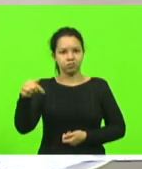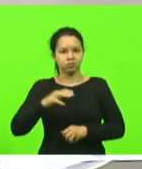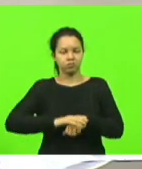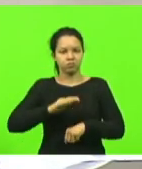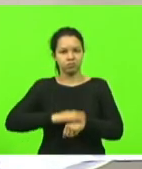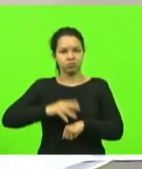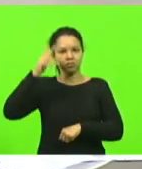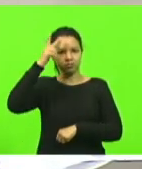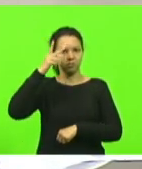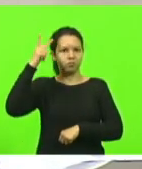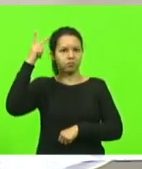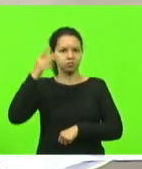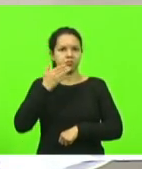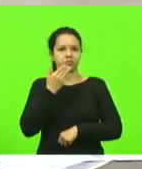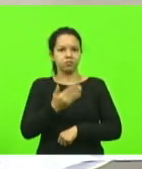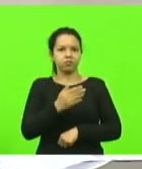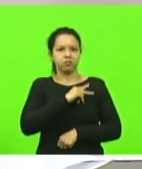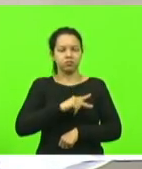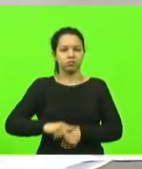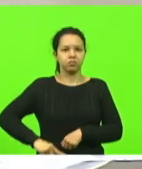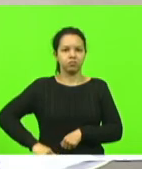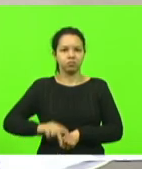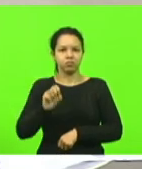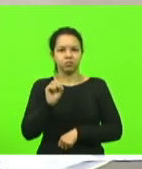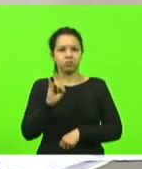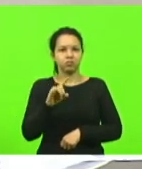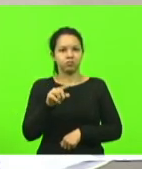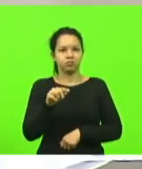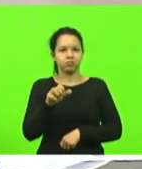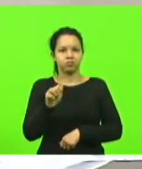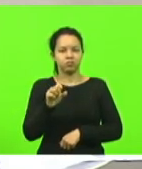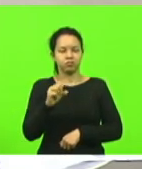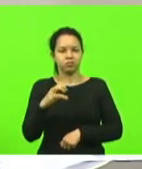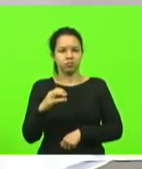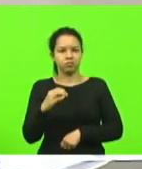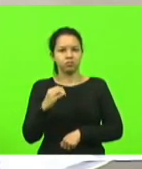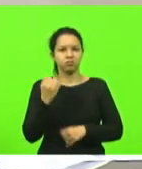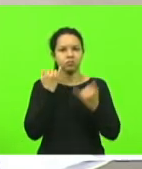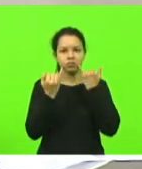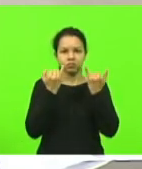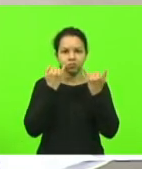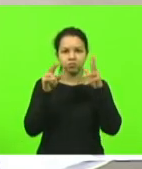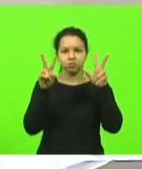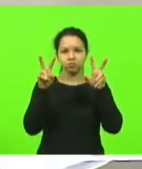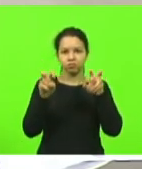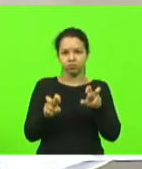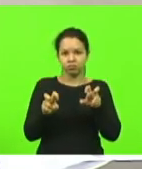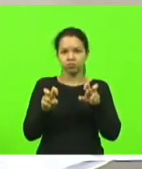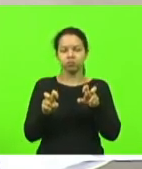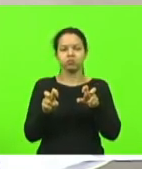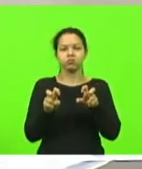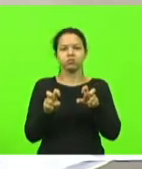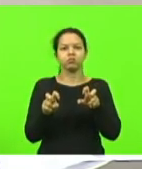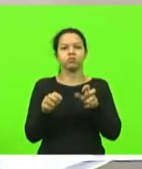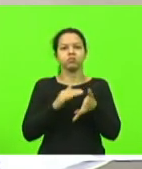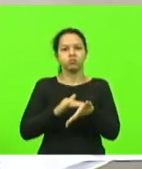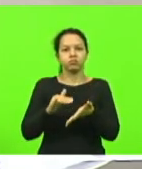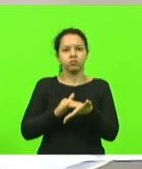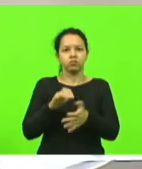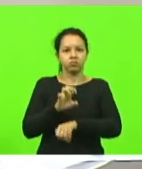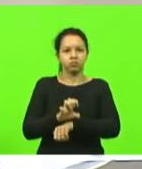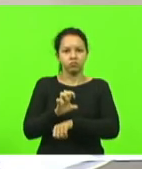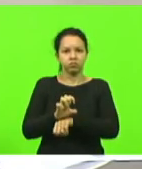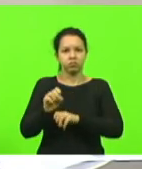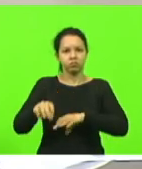Paulinha, solicitando ao presidente da SIDASC informações acerca do fornecimento à Secretaria de Estado da Educação de